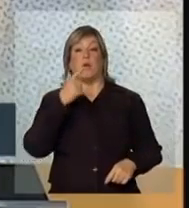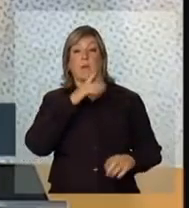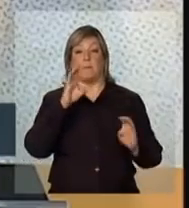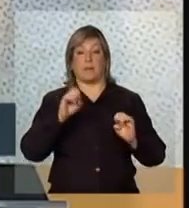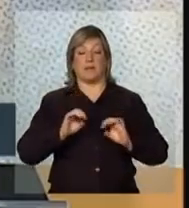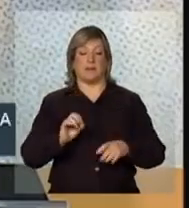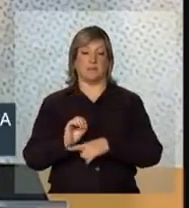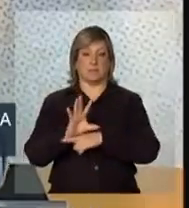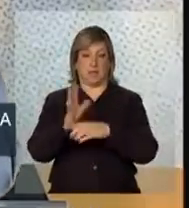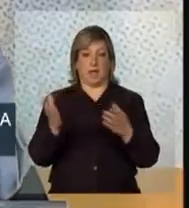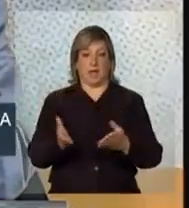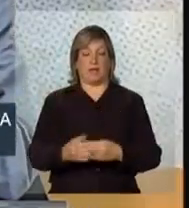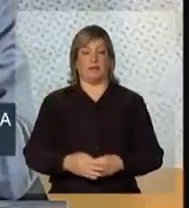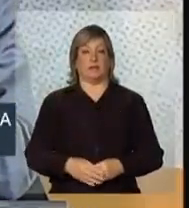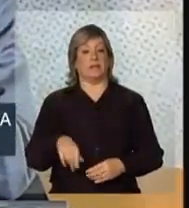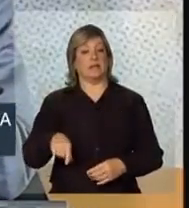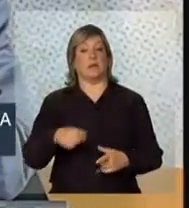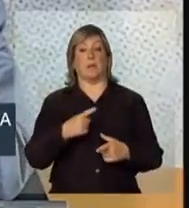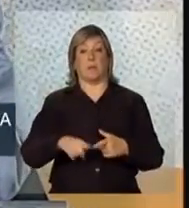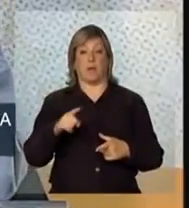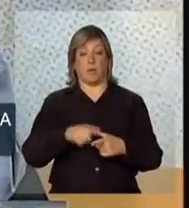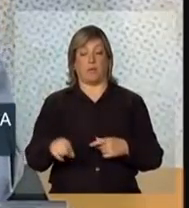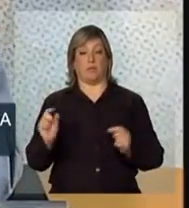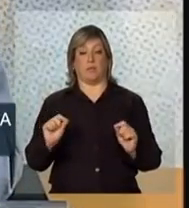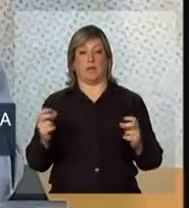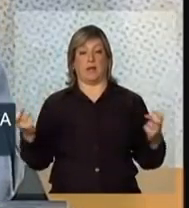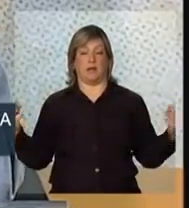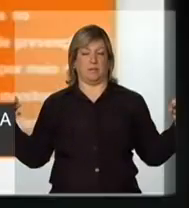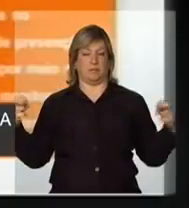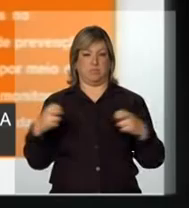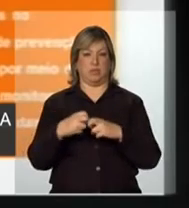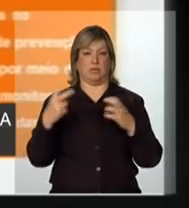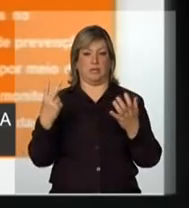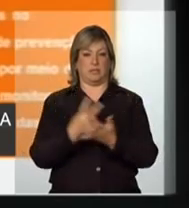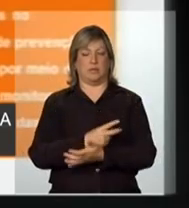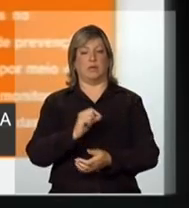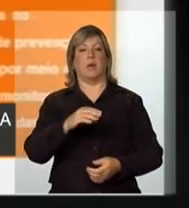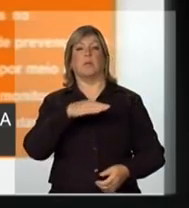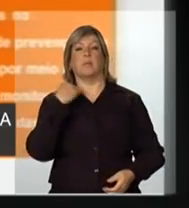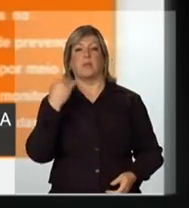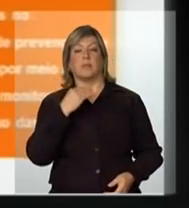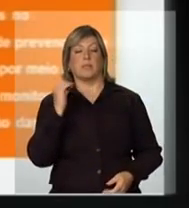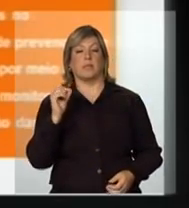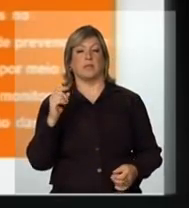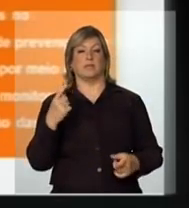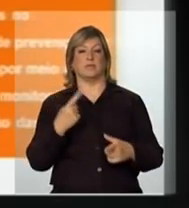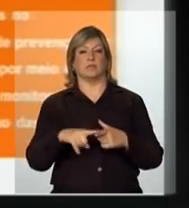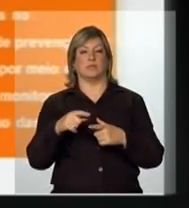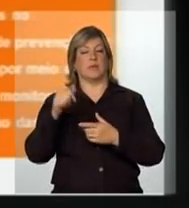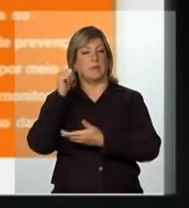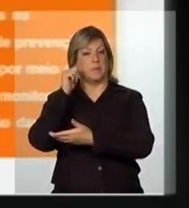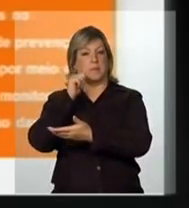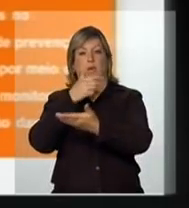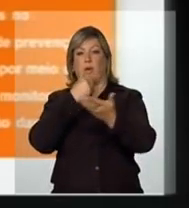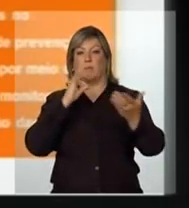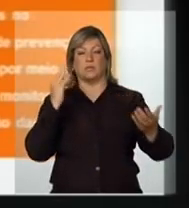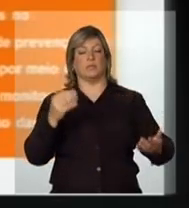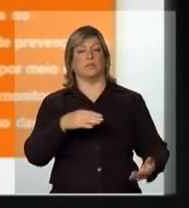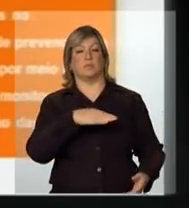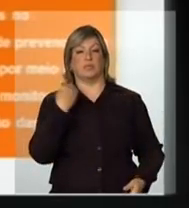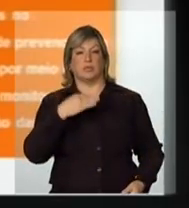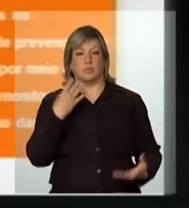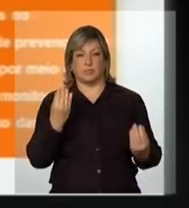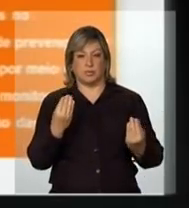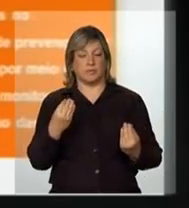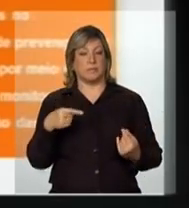passar o primeiro slide. O problema de acidente de trânsito, das mortes, do impacto nas vidas das pessoas, na sociedade,